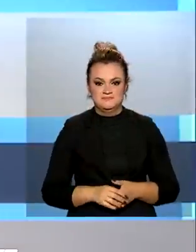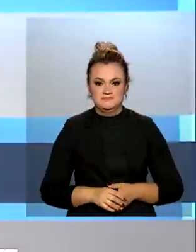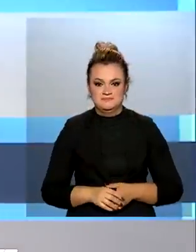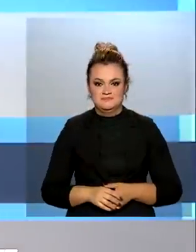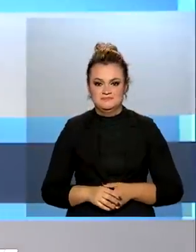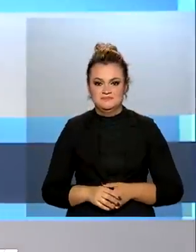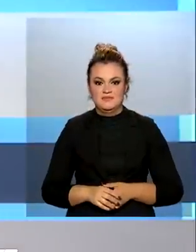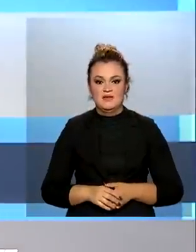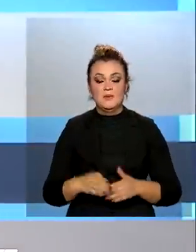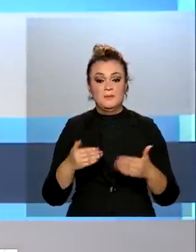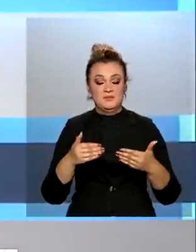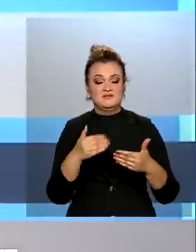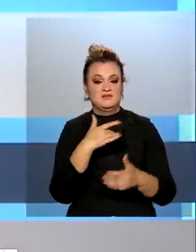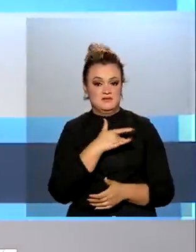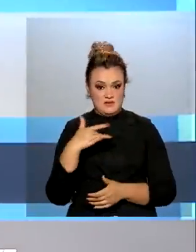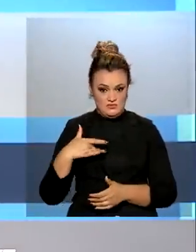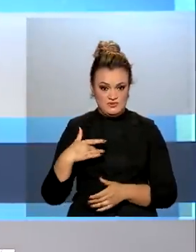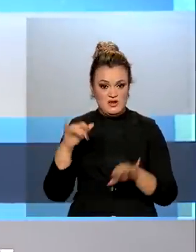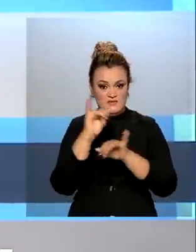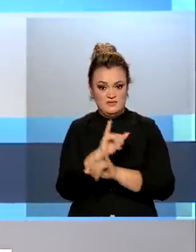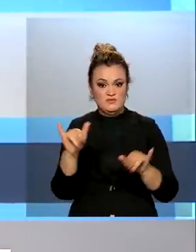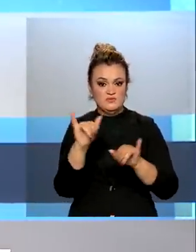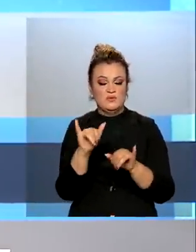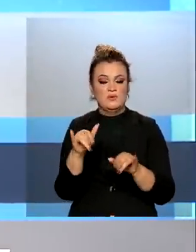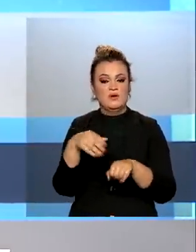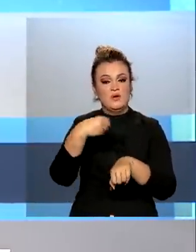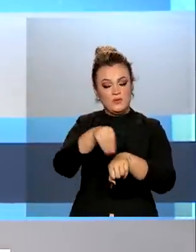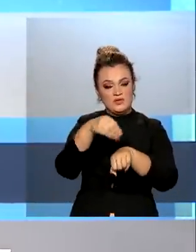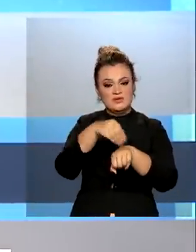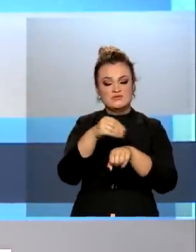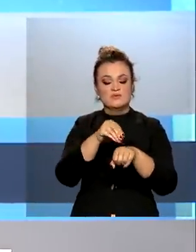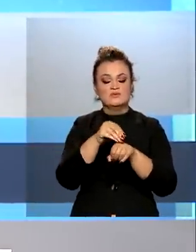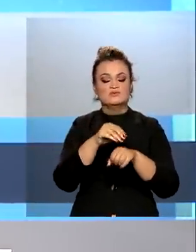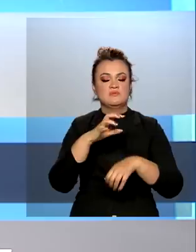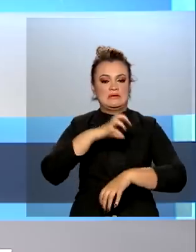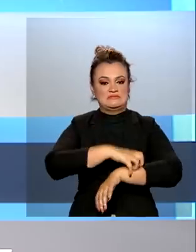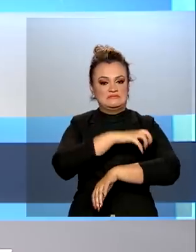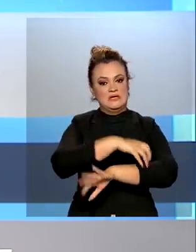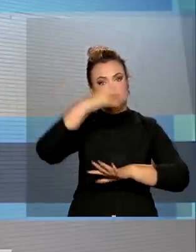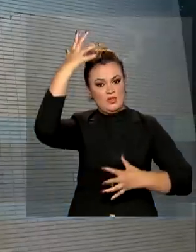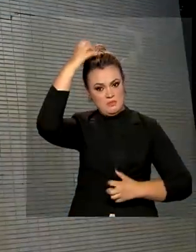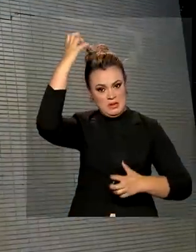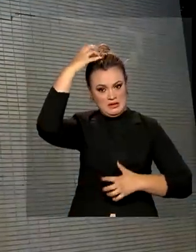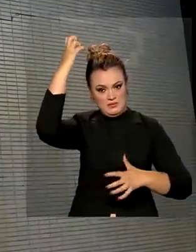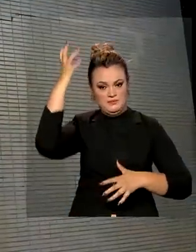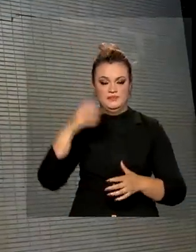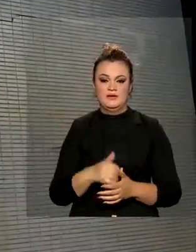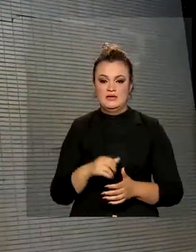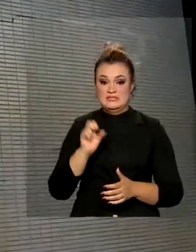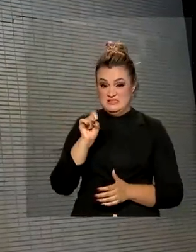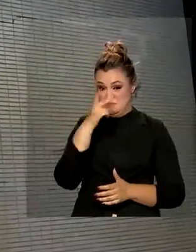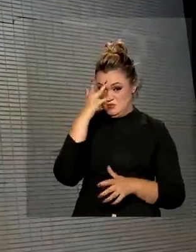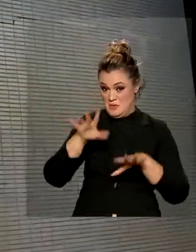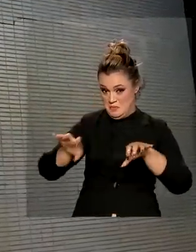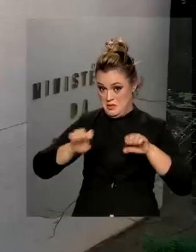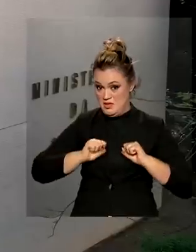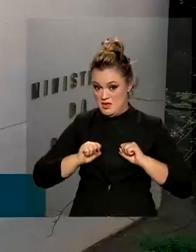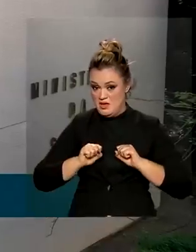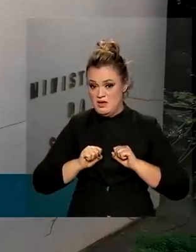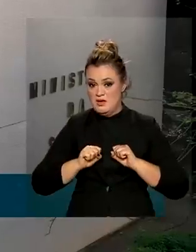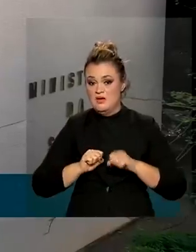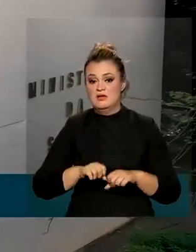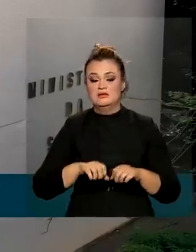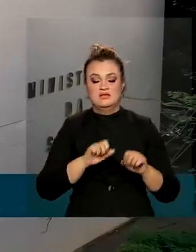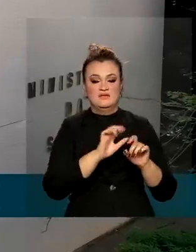O Ministério da Saúde divulgou orientações sobre a monkeypox. A pessoa infectada pelo vírus